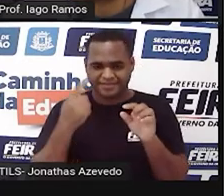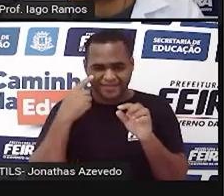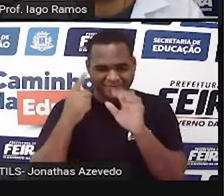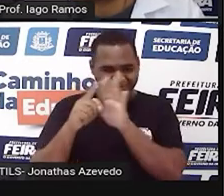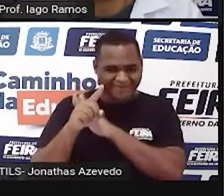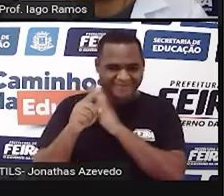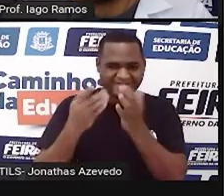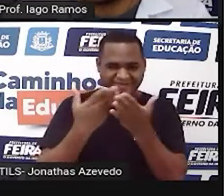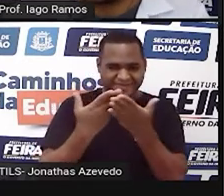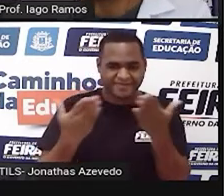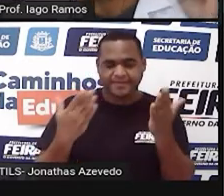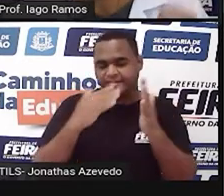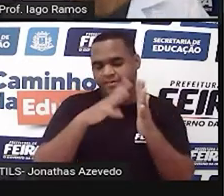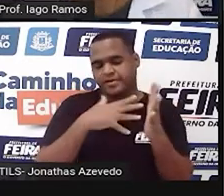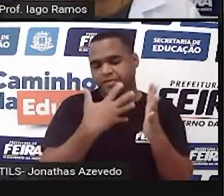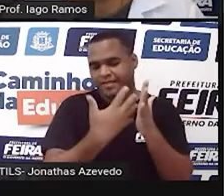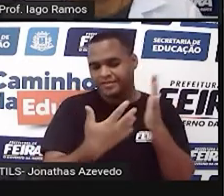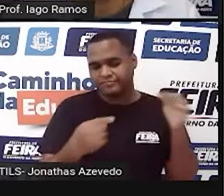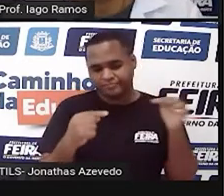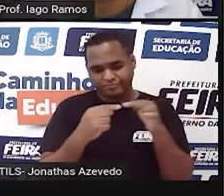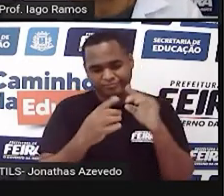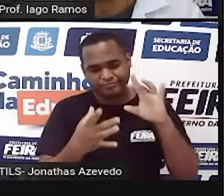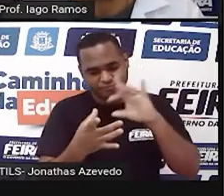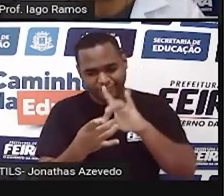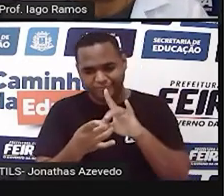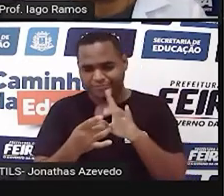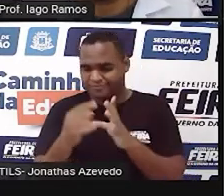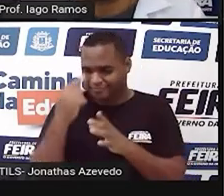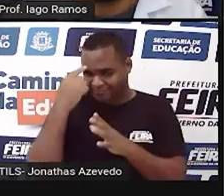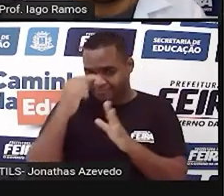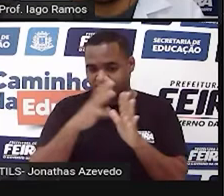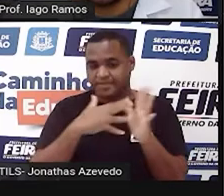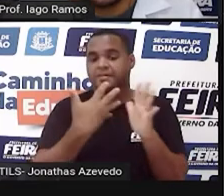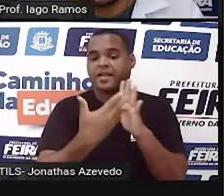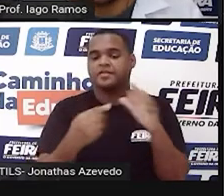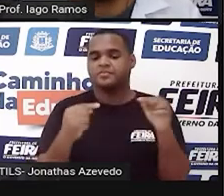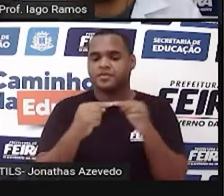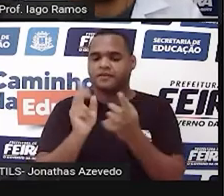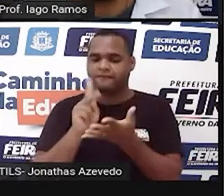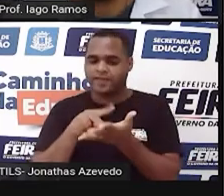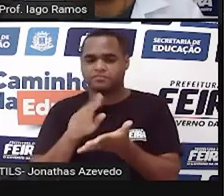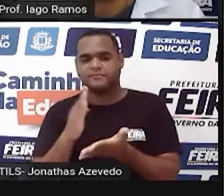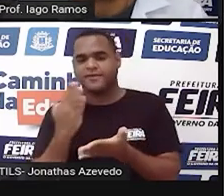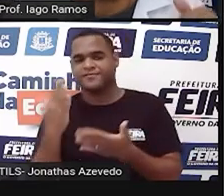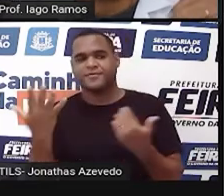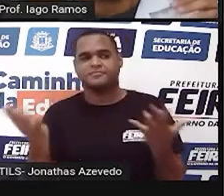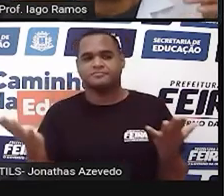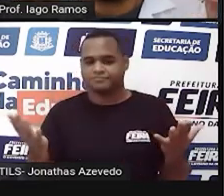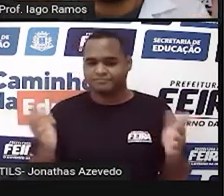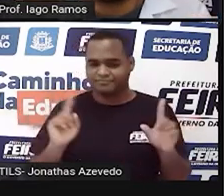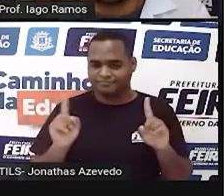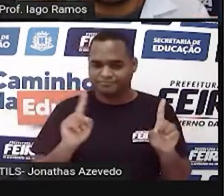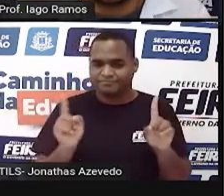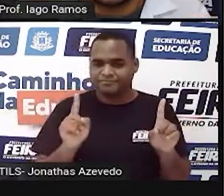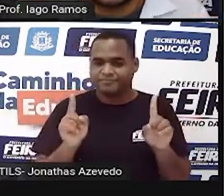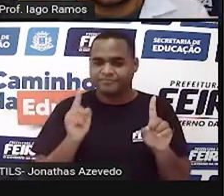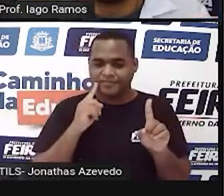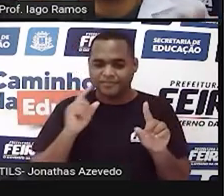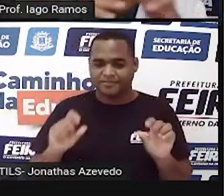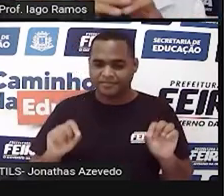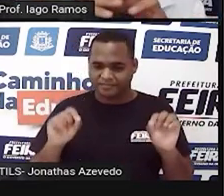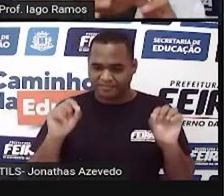Para a tabela, vai aparecer uma tabela, se é verdadeiro ou se é falso, tá? Então, vai aparecer aí na próxima